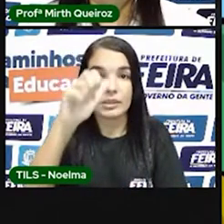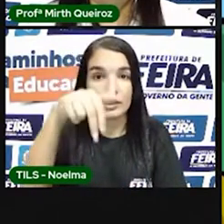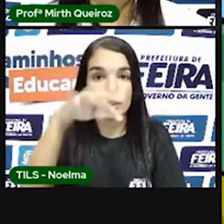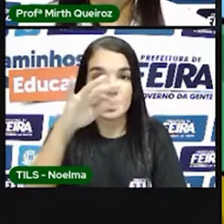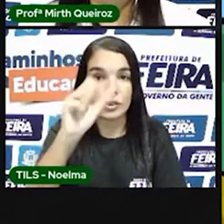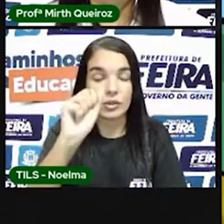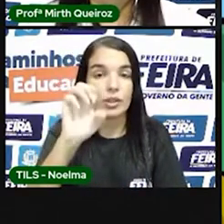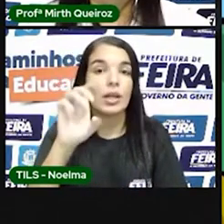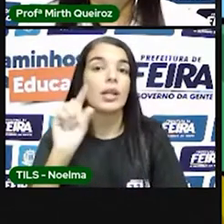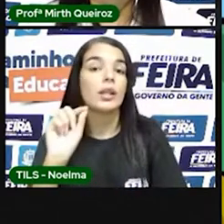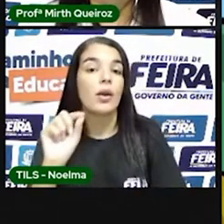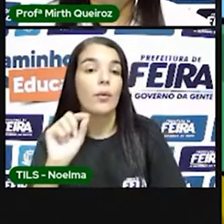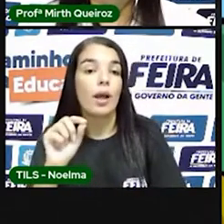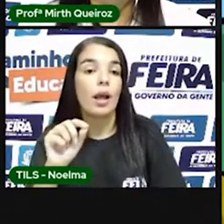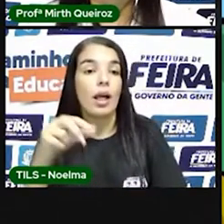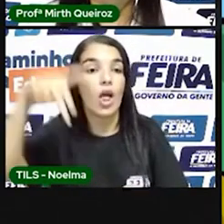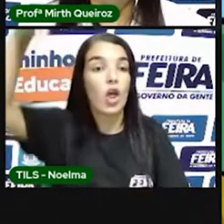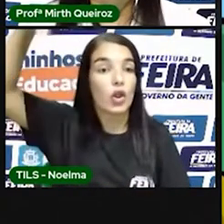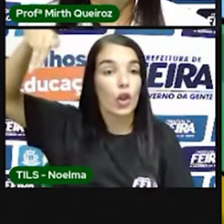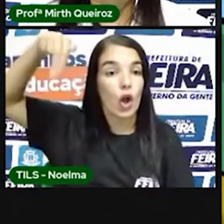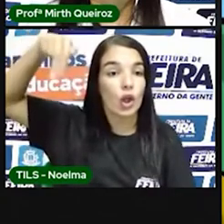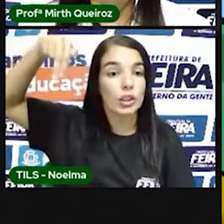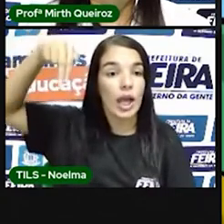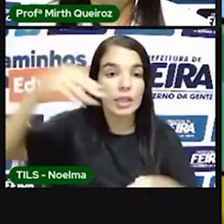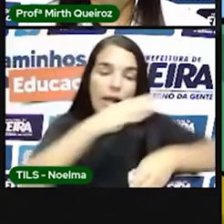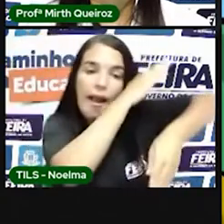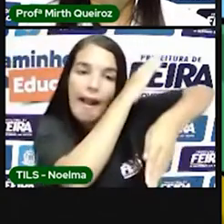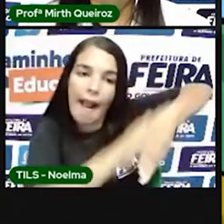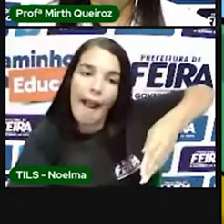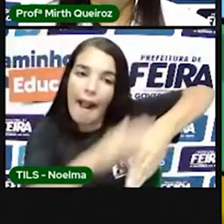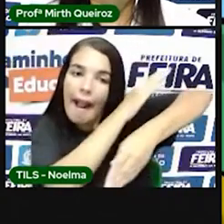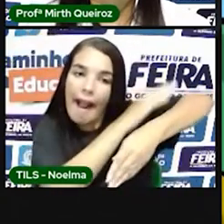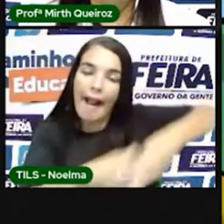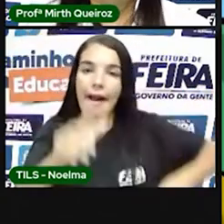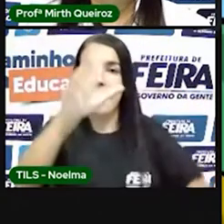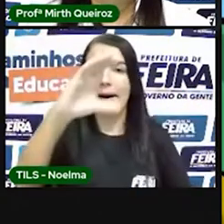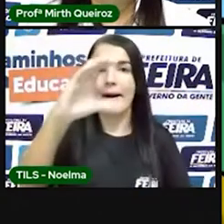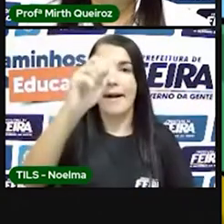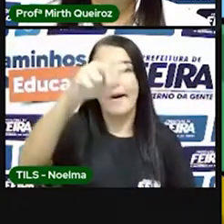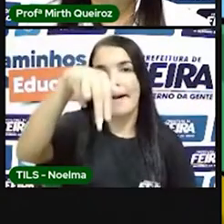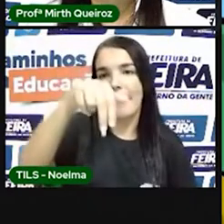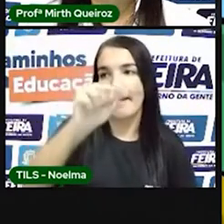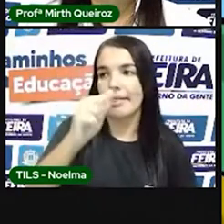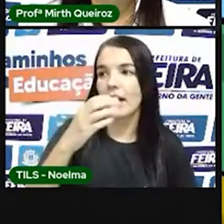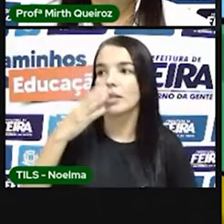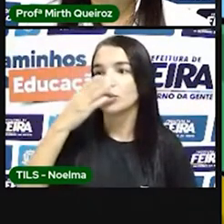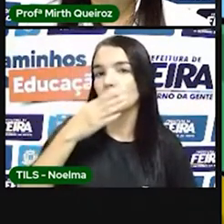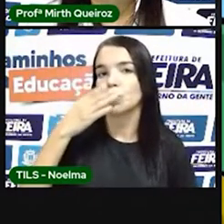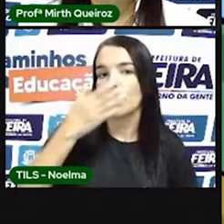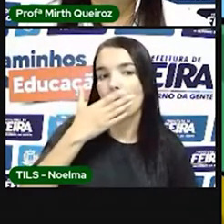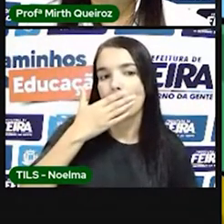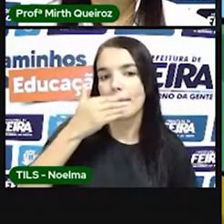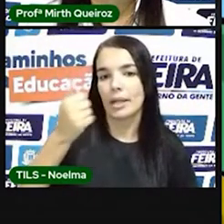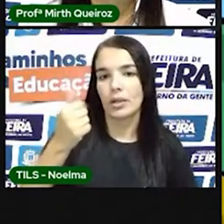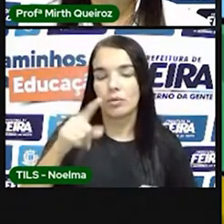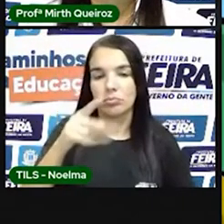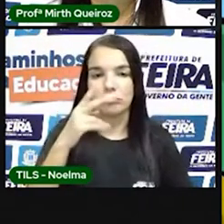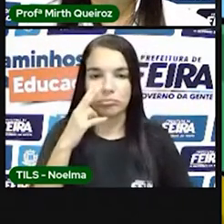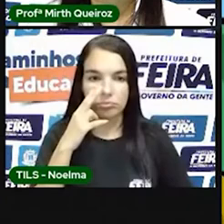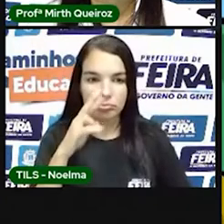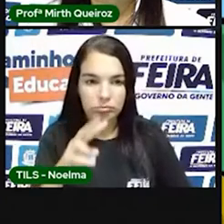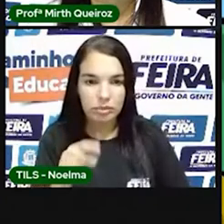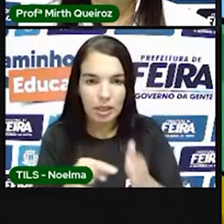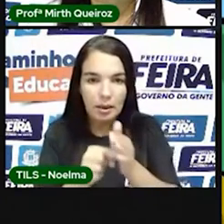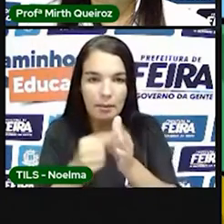No Nordeste, a cana tornou-se a principal economia do Brasil e houve uma grande ocupação naquela região. Inclusive, a primeira